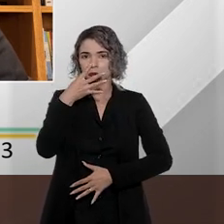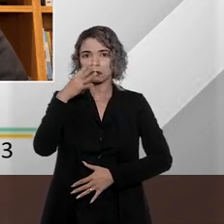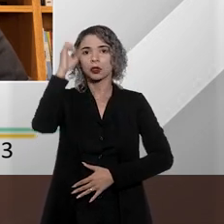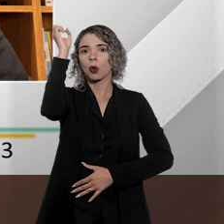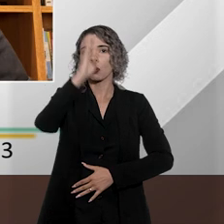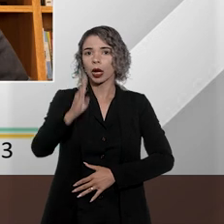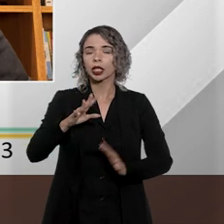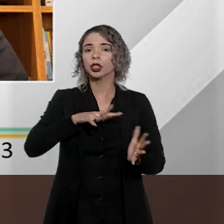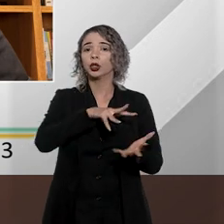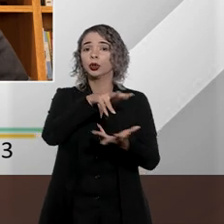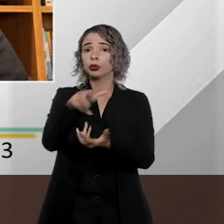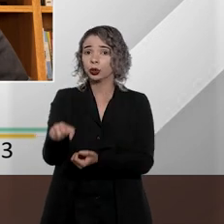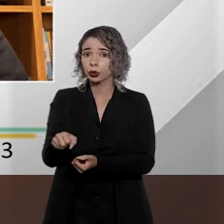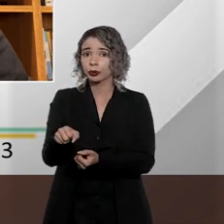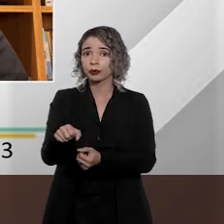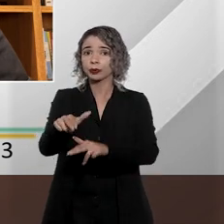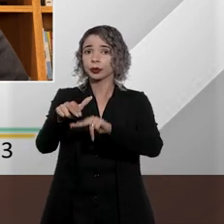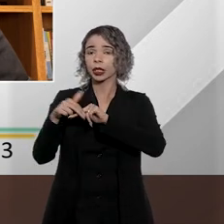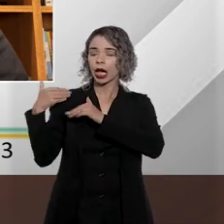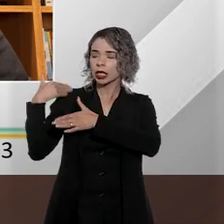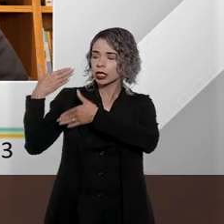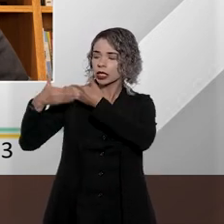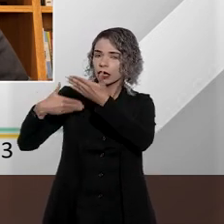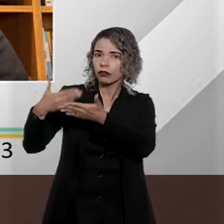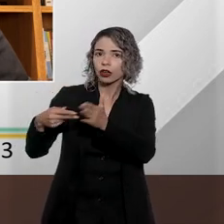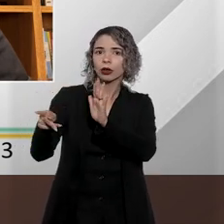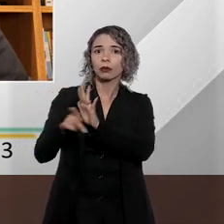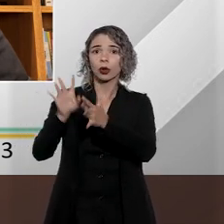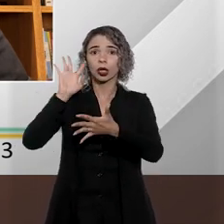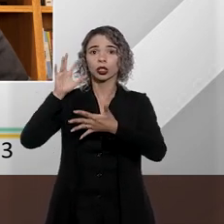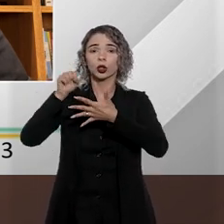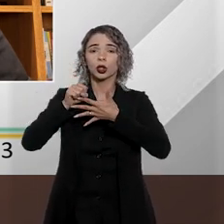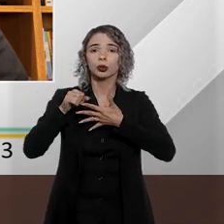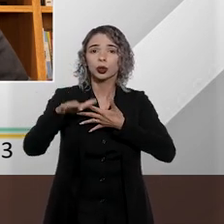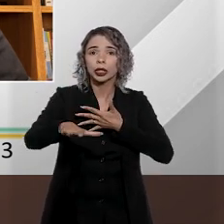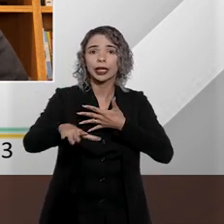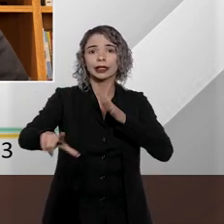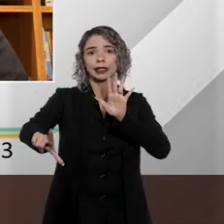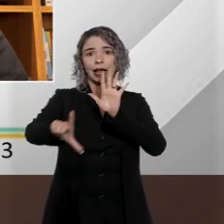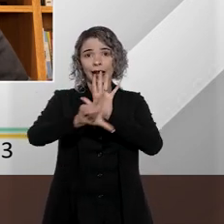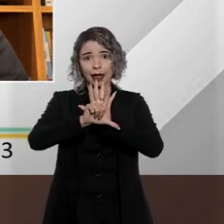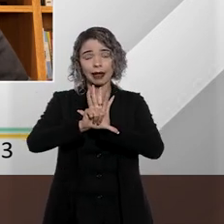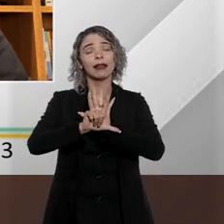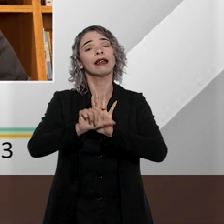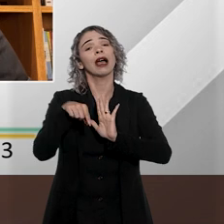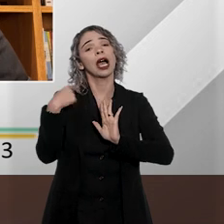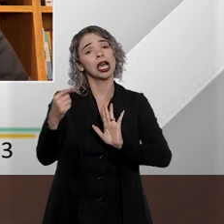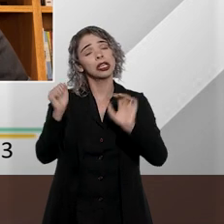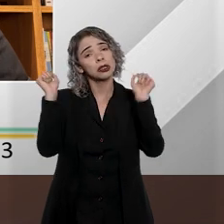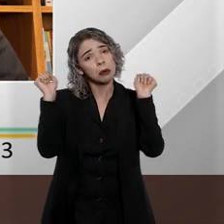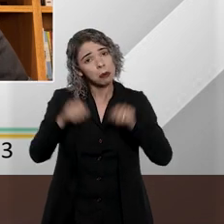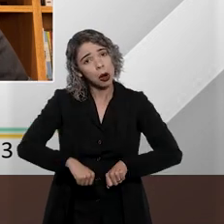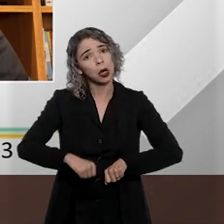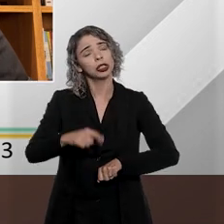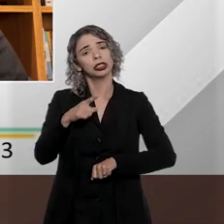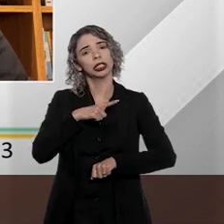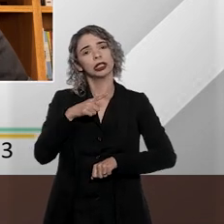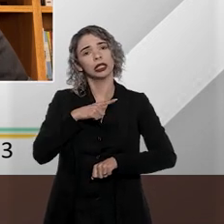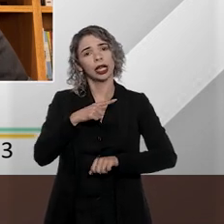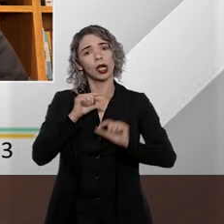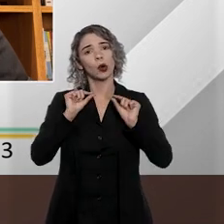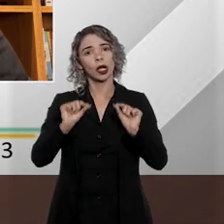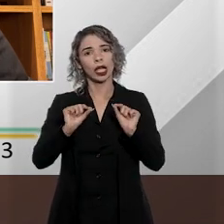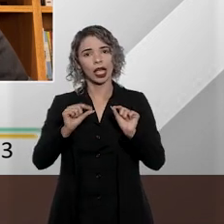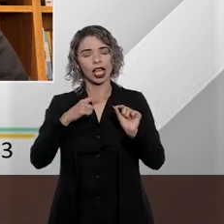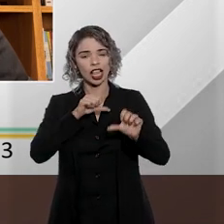o mundo. Diante de toda essa evolução jurisprudencial e legislativa aqui no Brasil, é possível, professor Vinícius, se